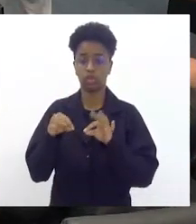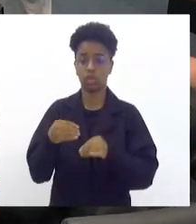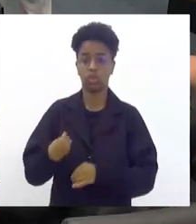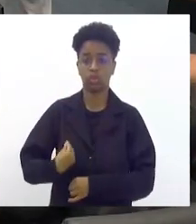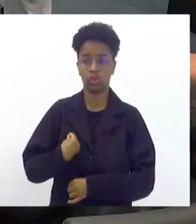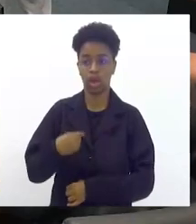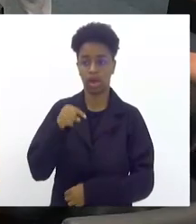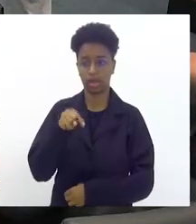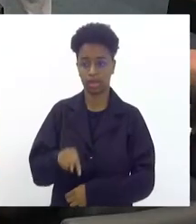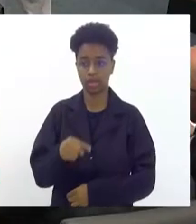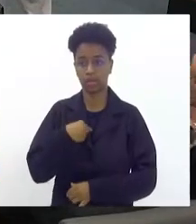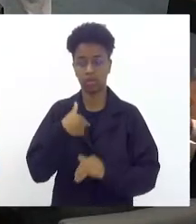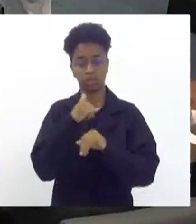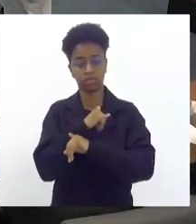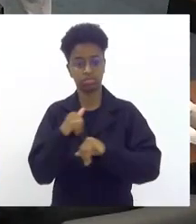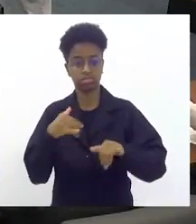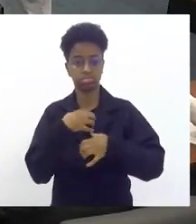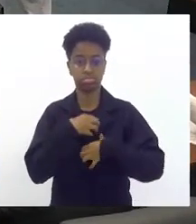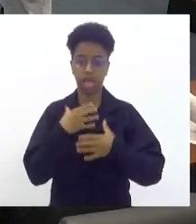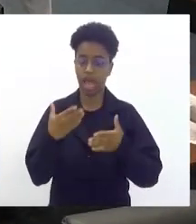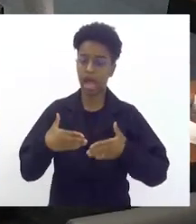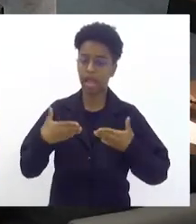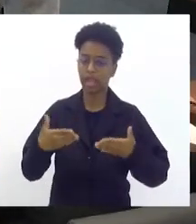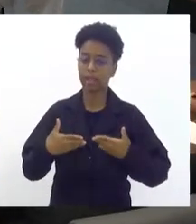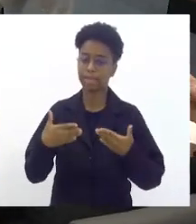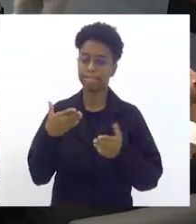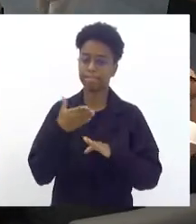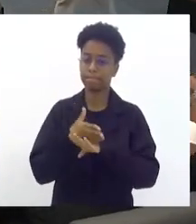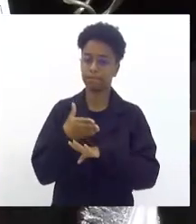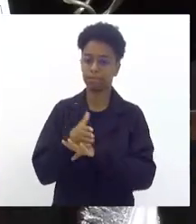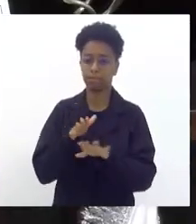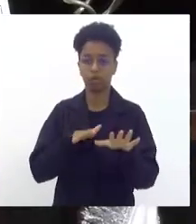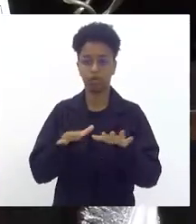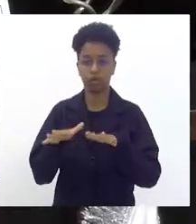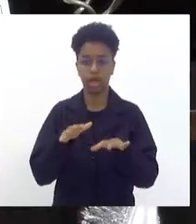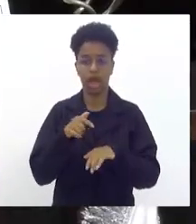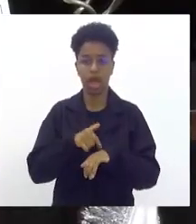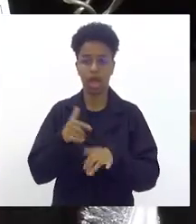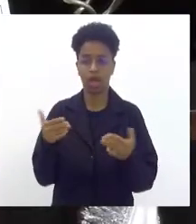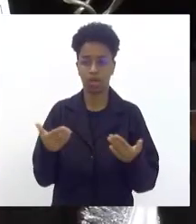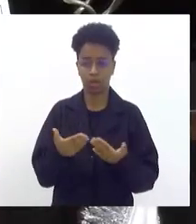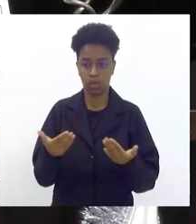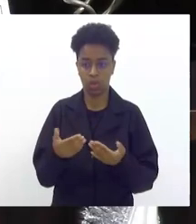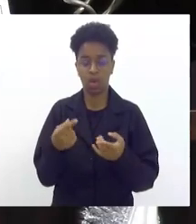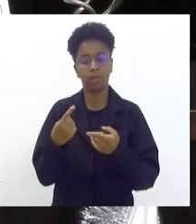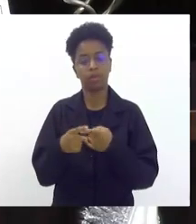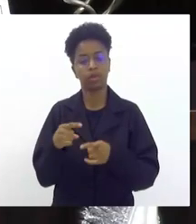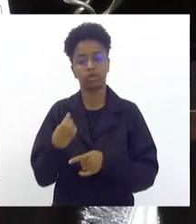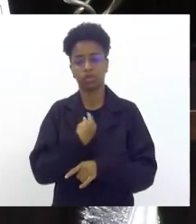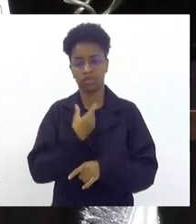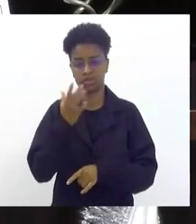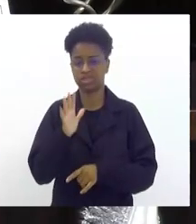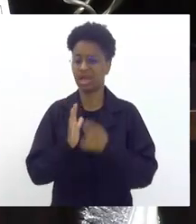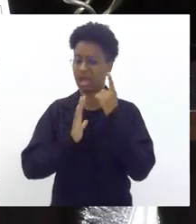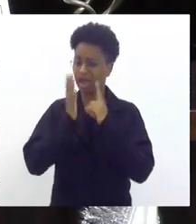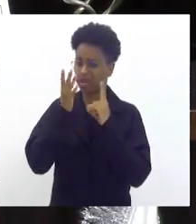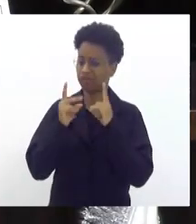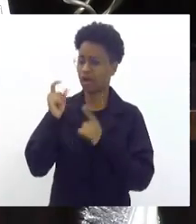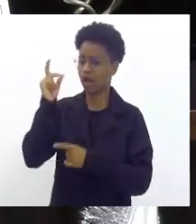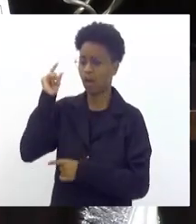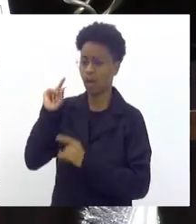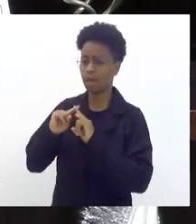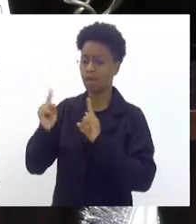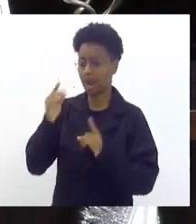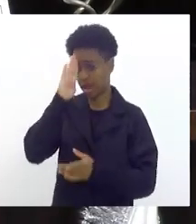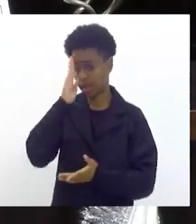dizer que é uma alegria enorme participar desse movimento desse momento apesar da gente já fazer carnaval muito tempo acredito que esse